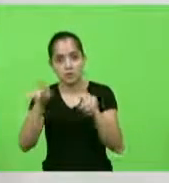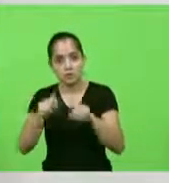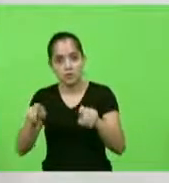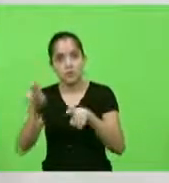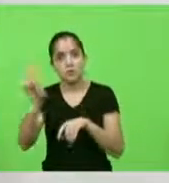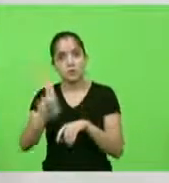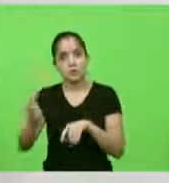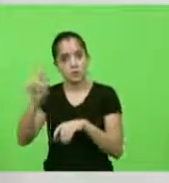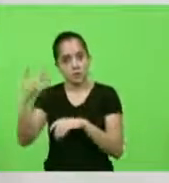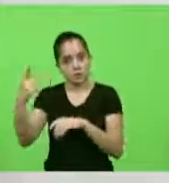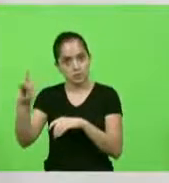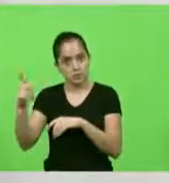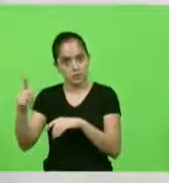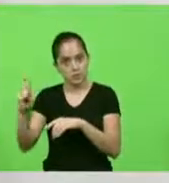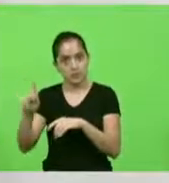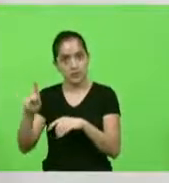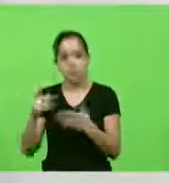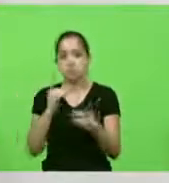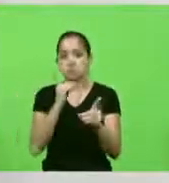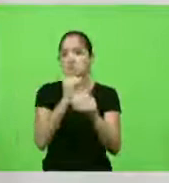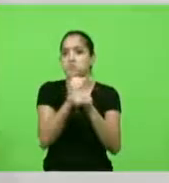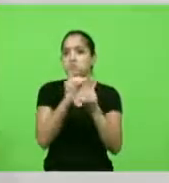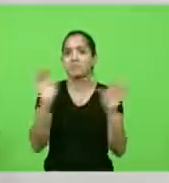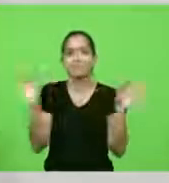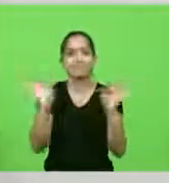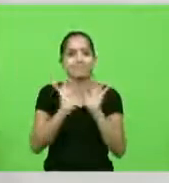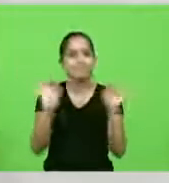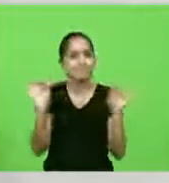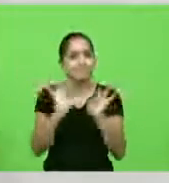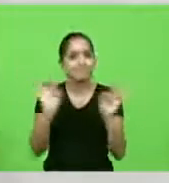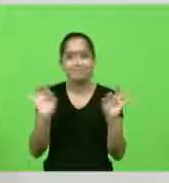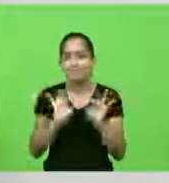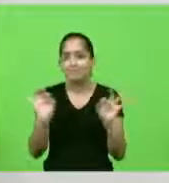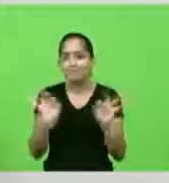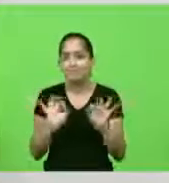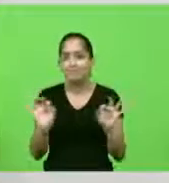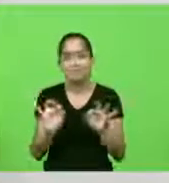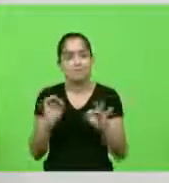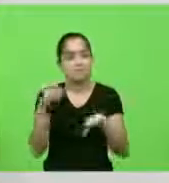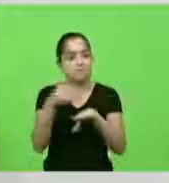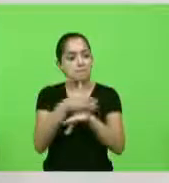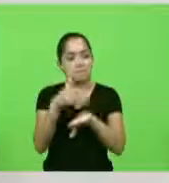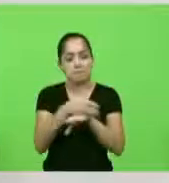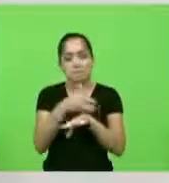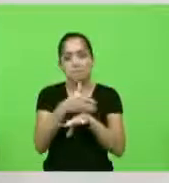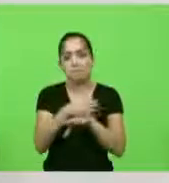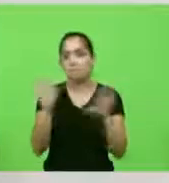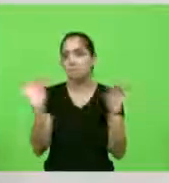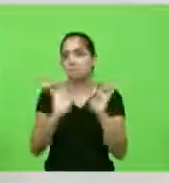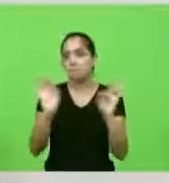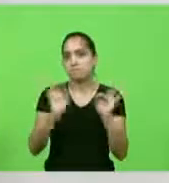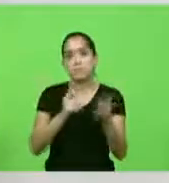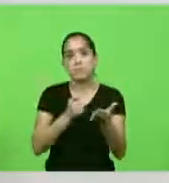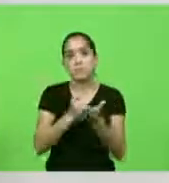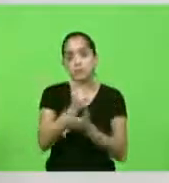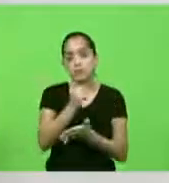governador não encontrou quaisquer indícios de sua participação na compra